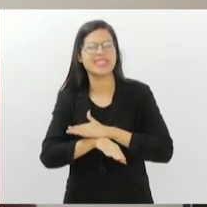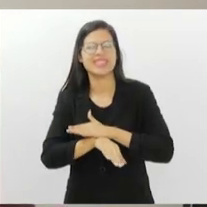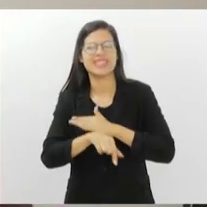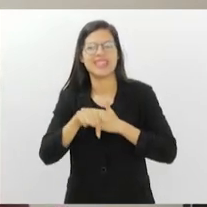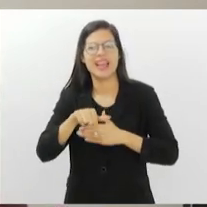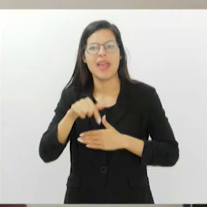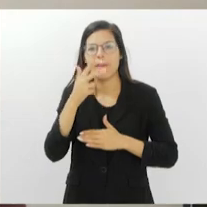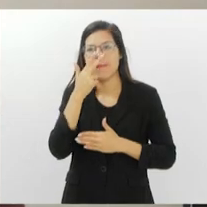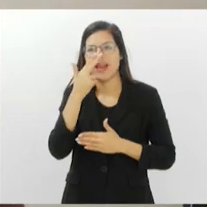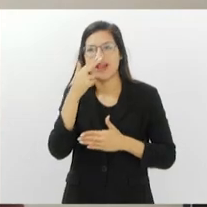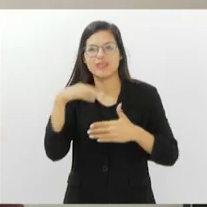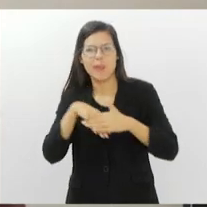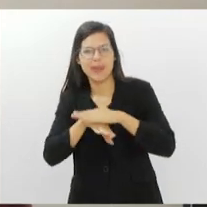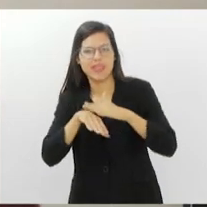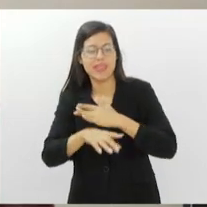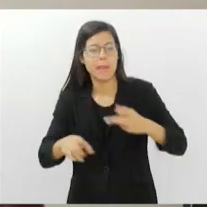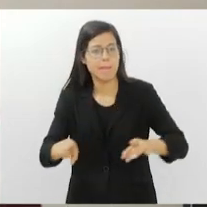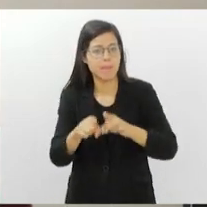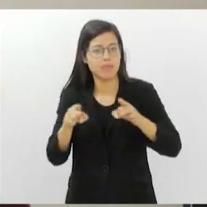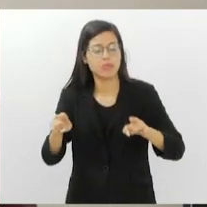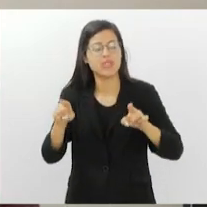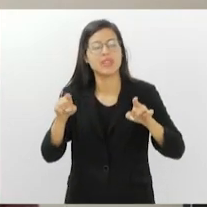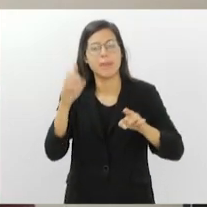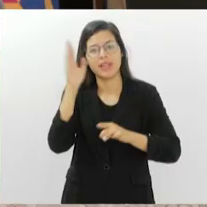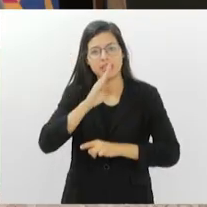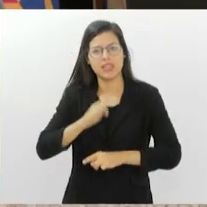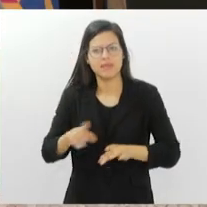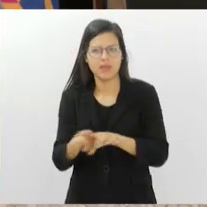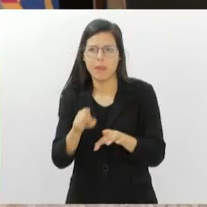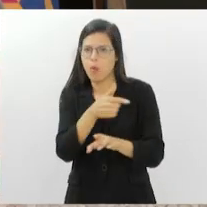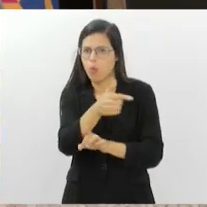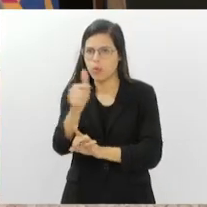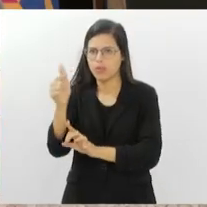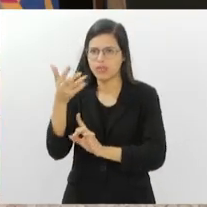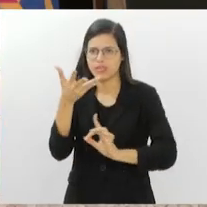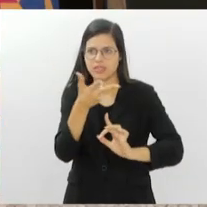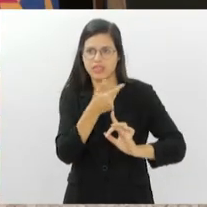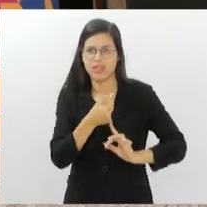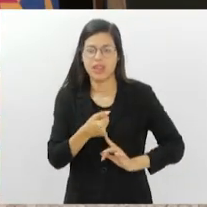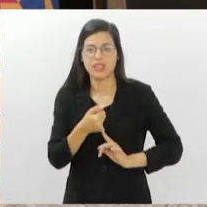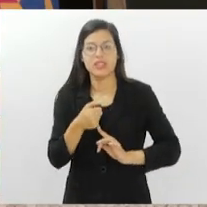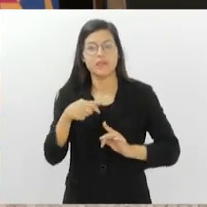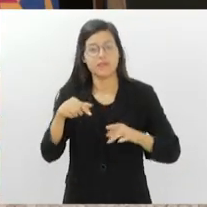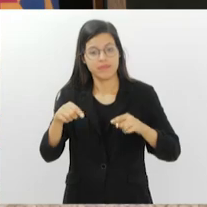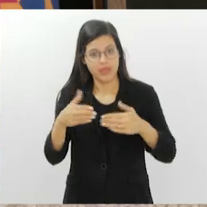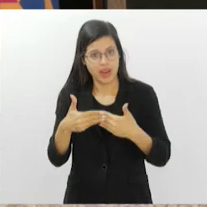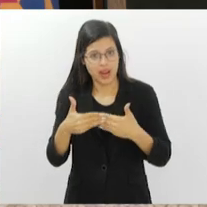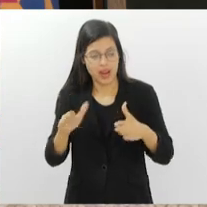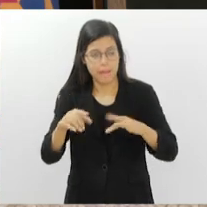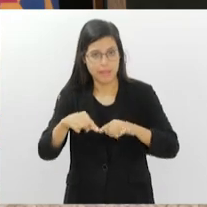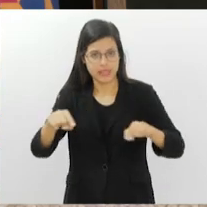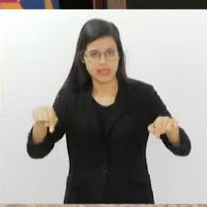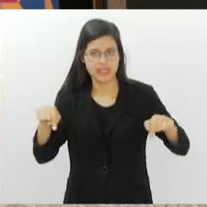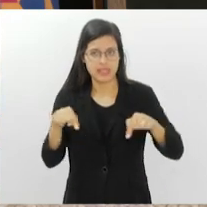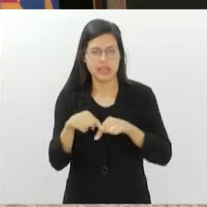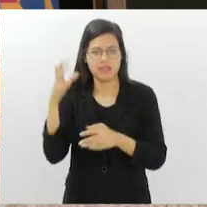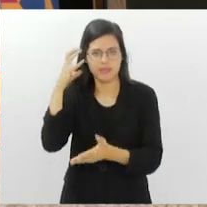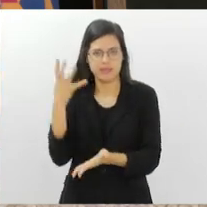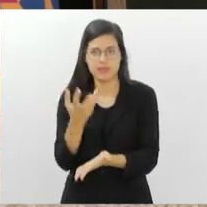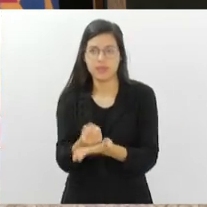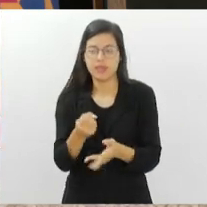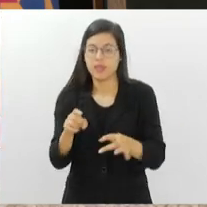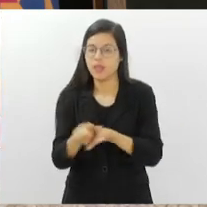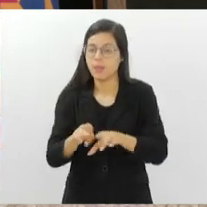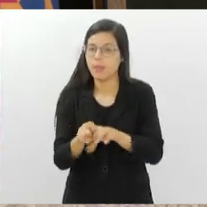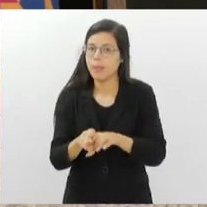acervo da música popular brasileira e de outras artes também. Além de inaugurar a sala de podcast, a FUNARJCAST vai reabrir em breve